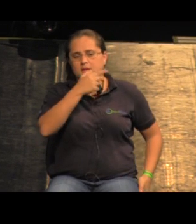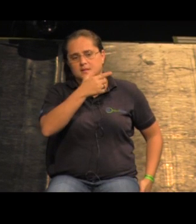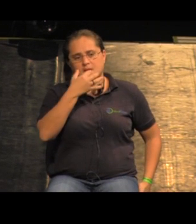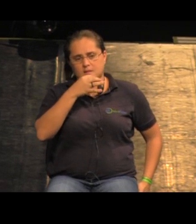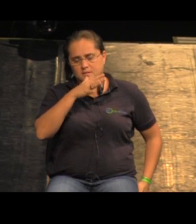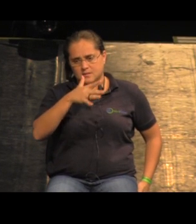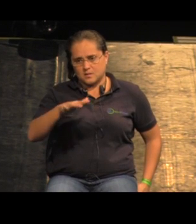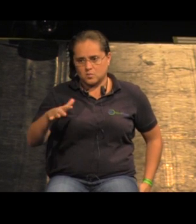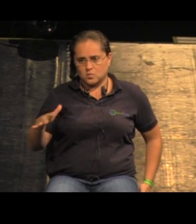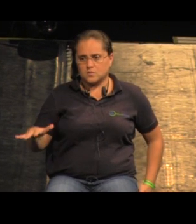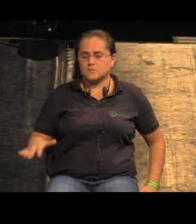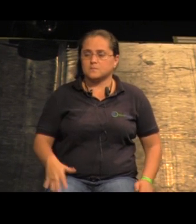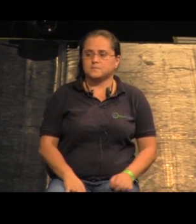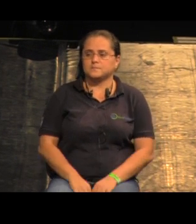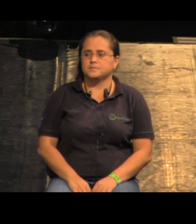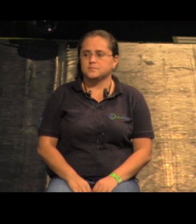Santista